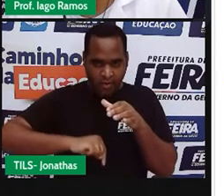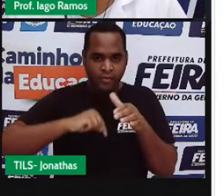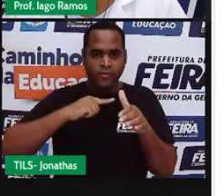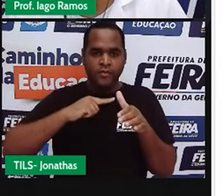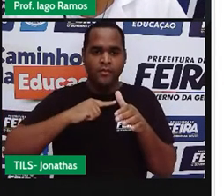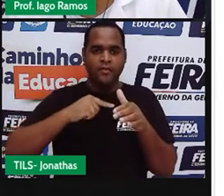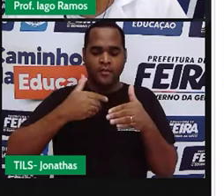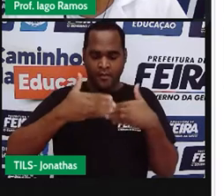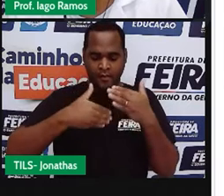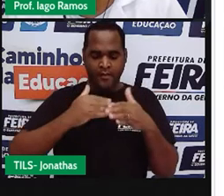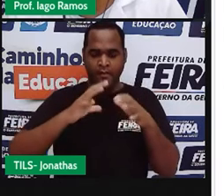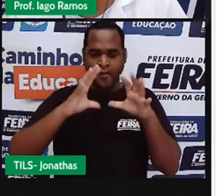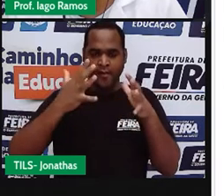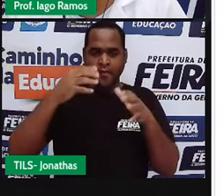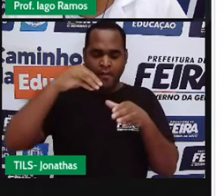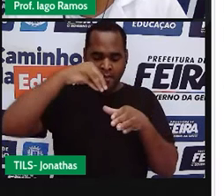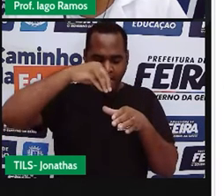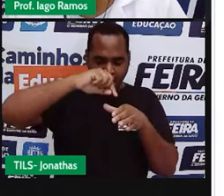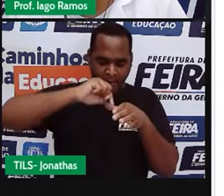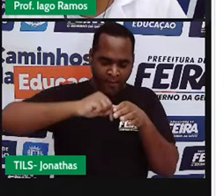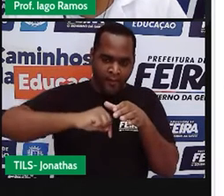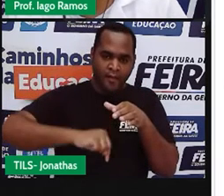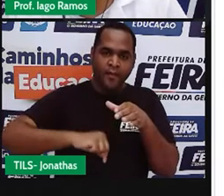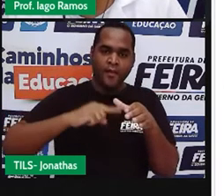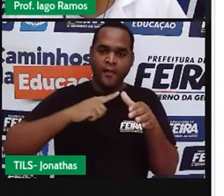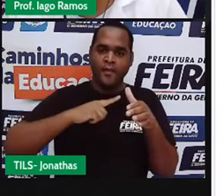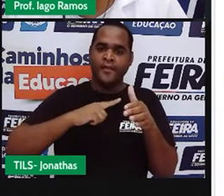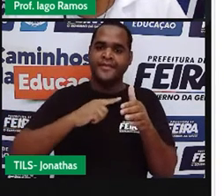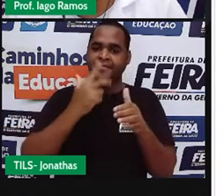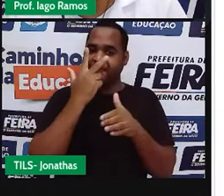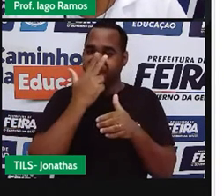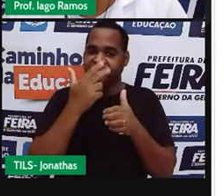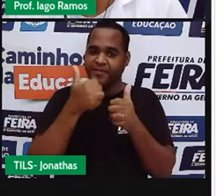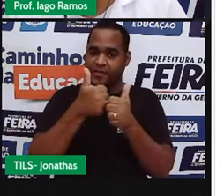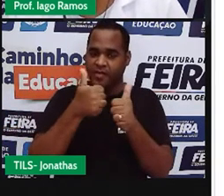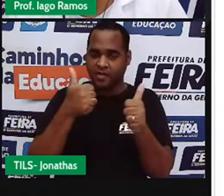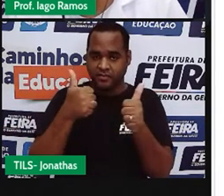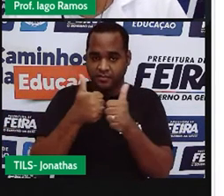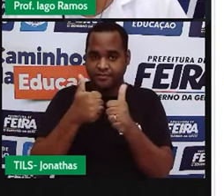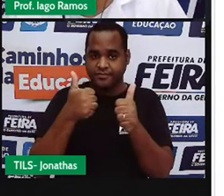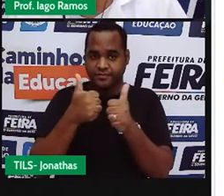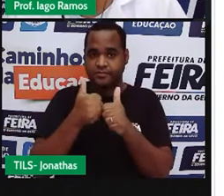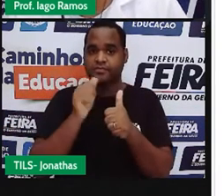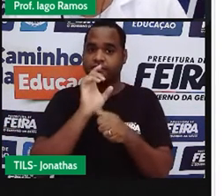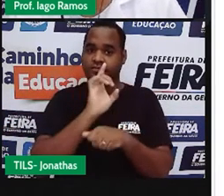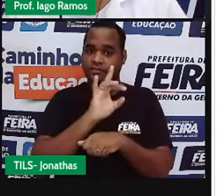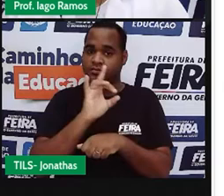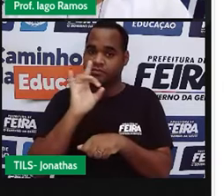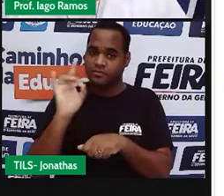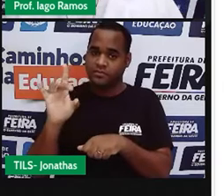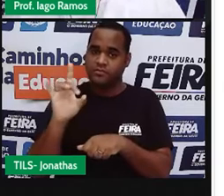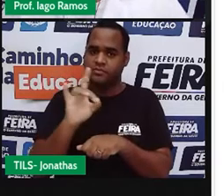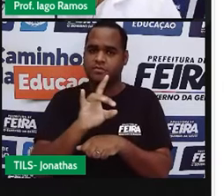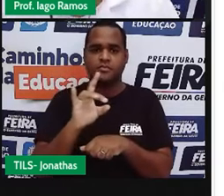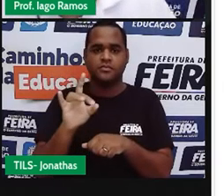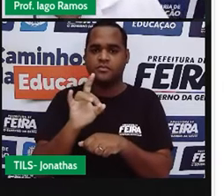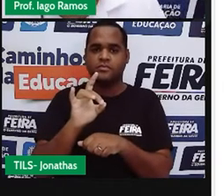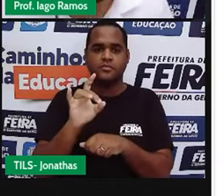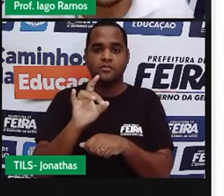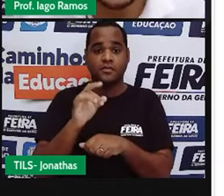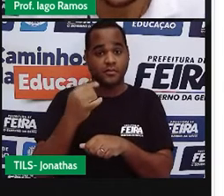construído de maneira que fique à mesma distância de cada uma dessas casas. Como assim,